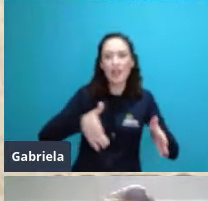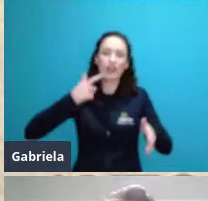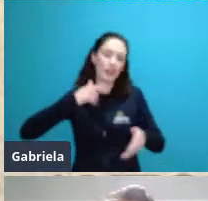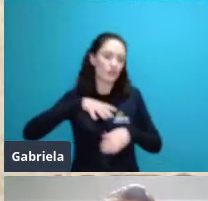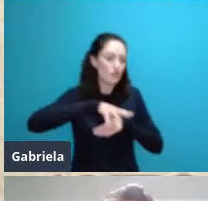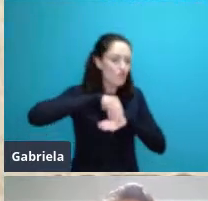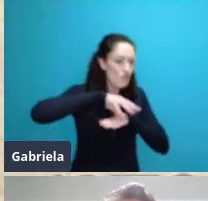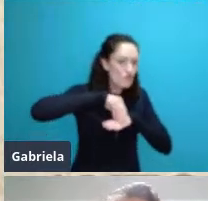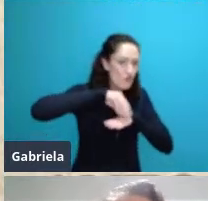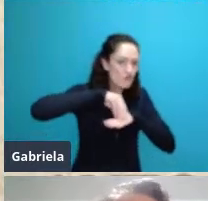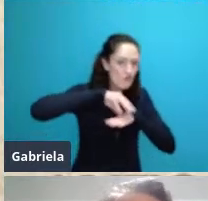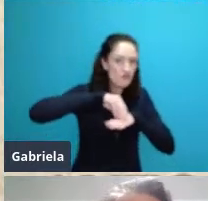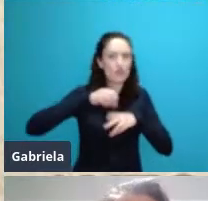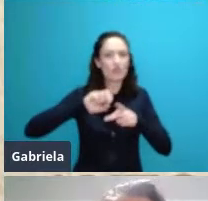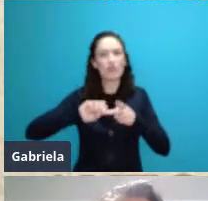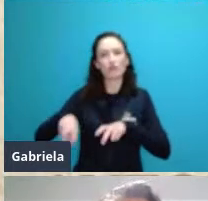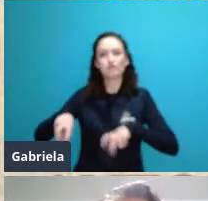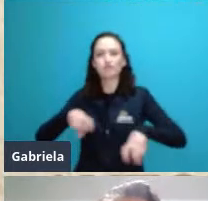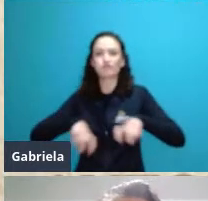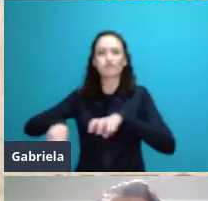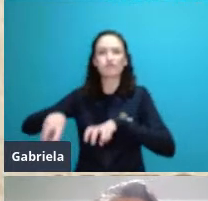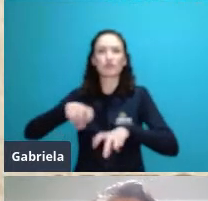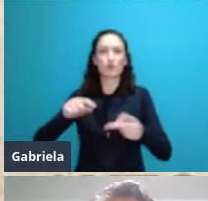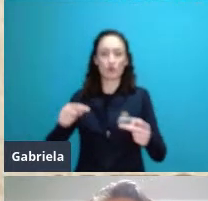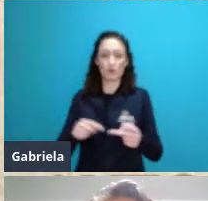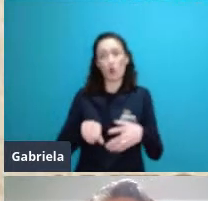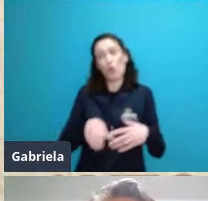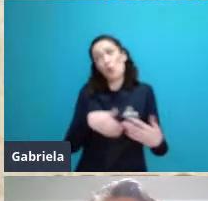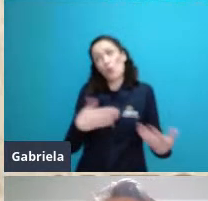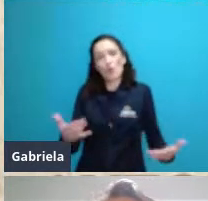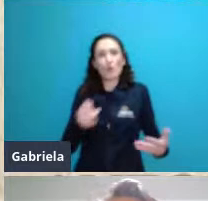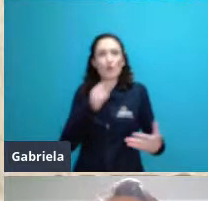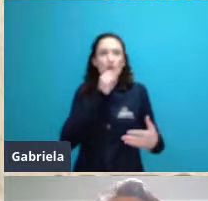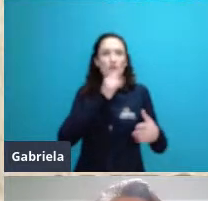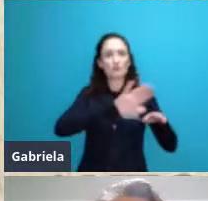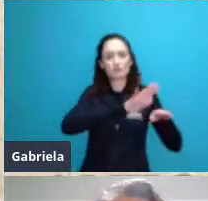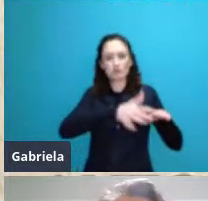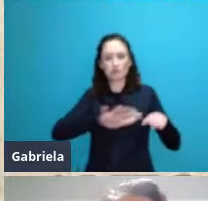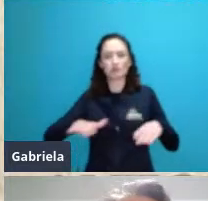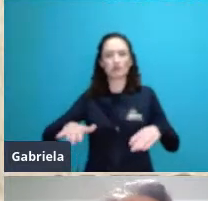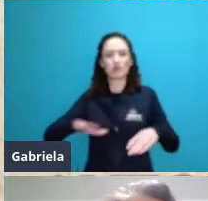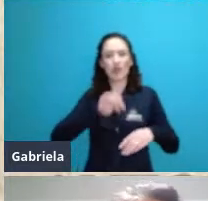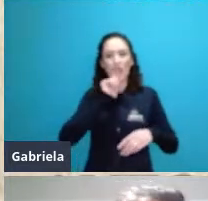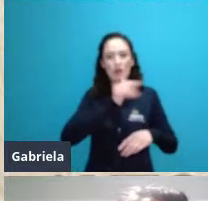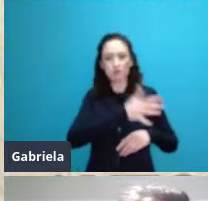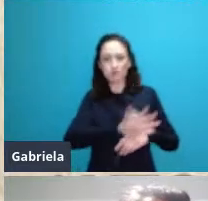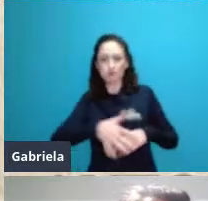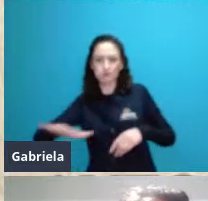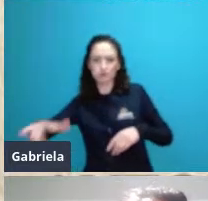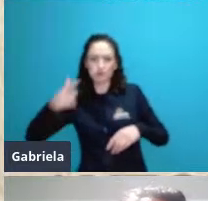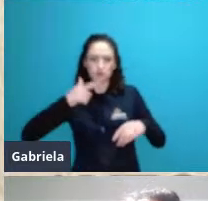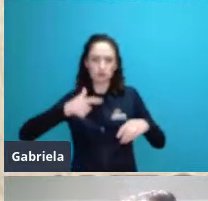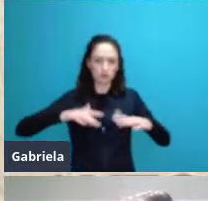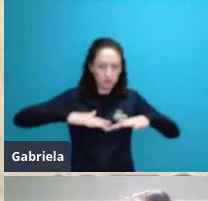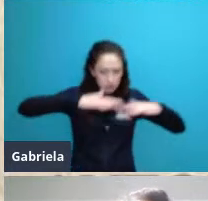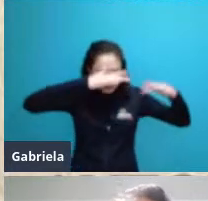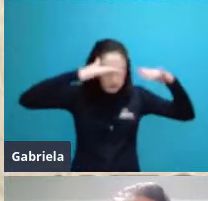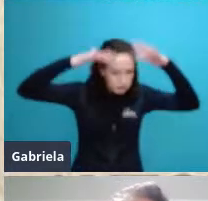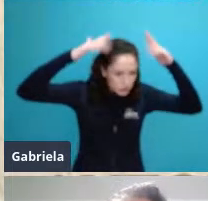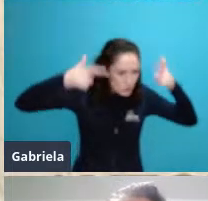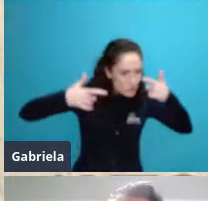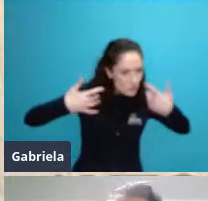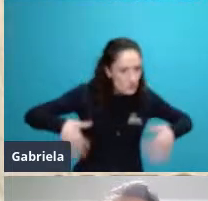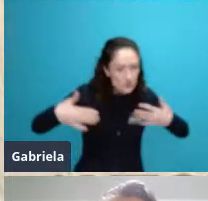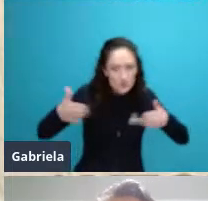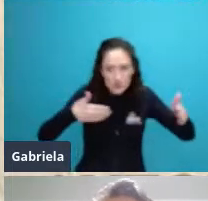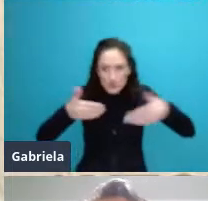uma porção como um recife do coral onde nós temos espécies de diferentes tipos interagindo com esse meio e aí o Odum também lançou uma